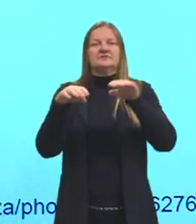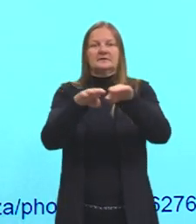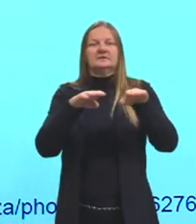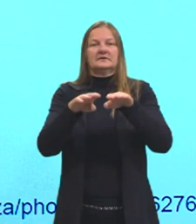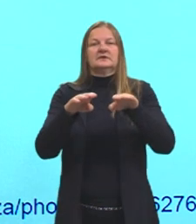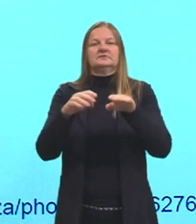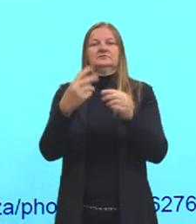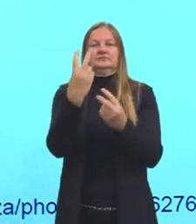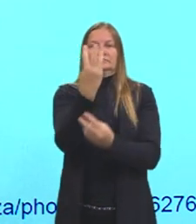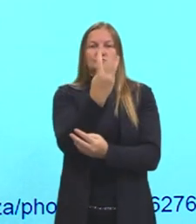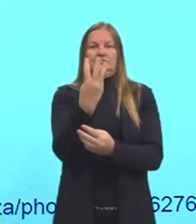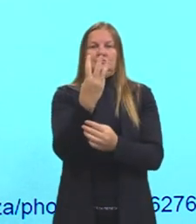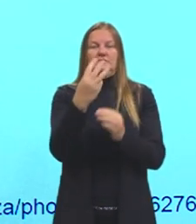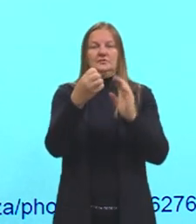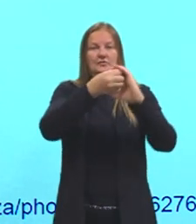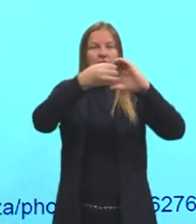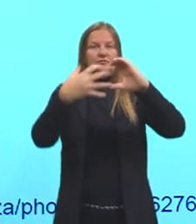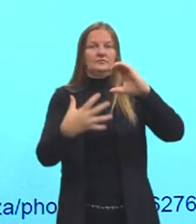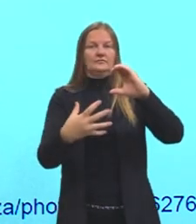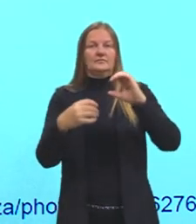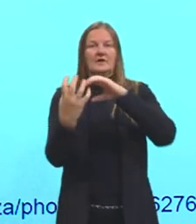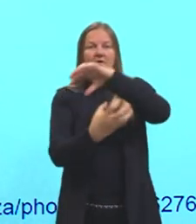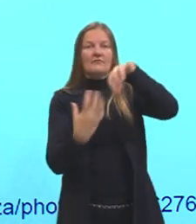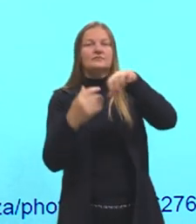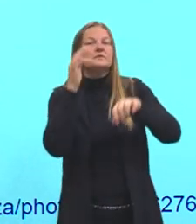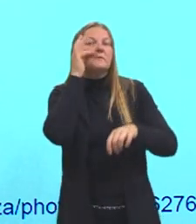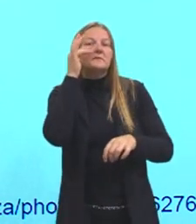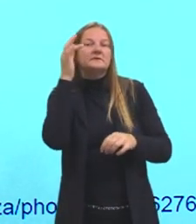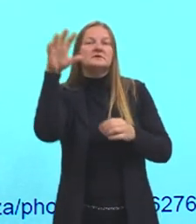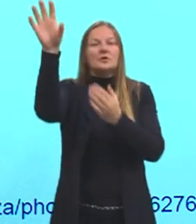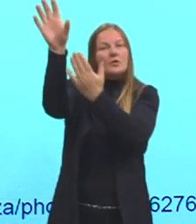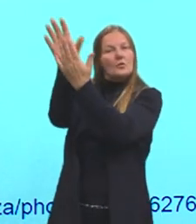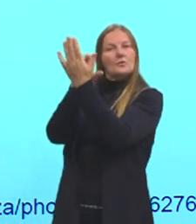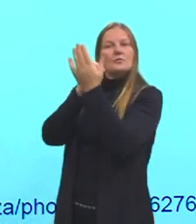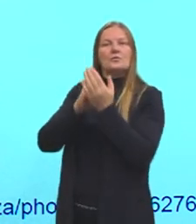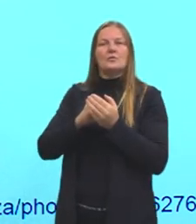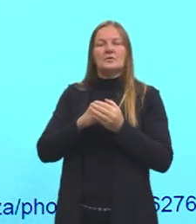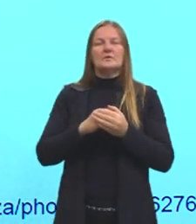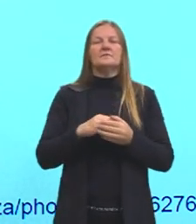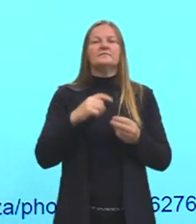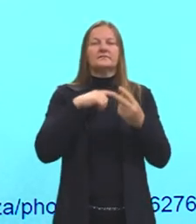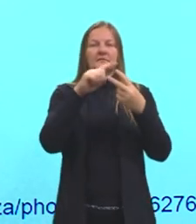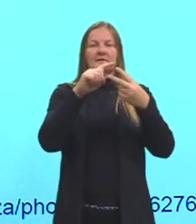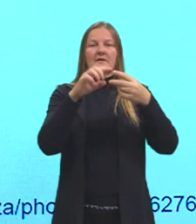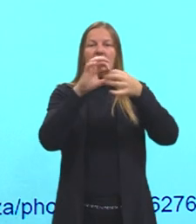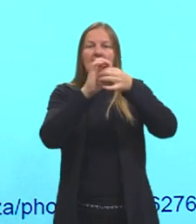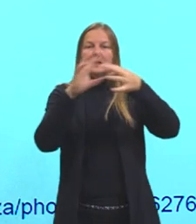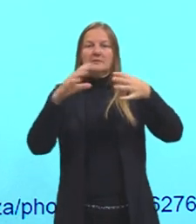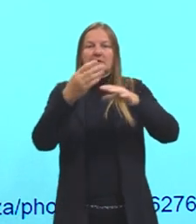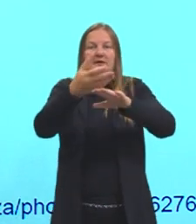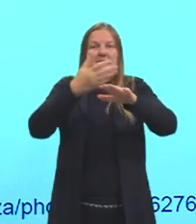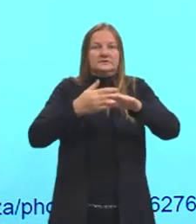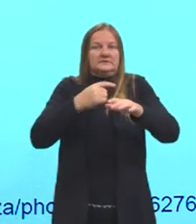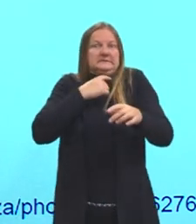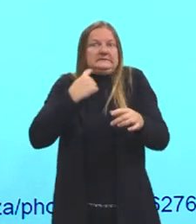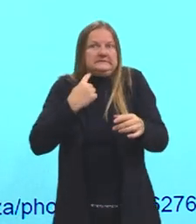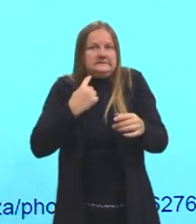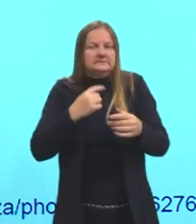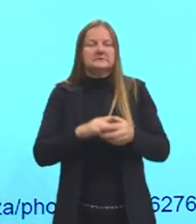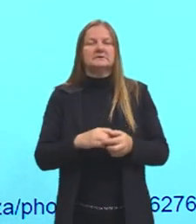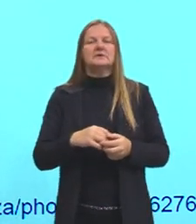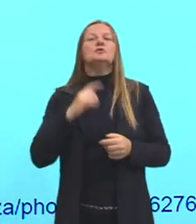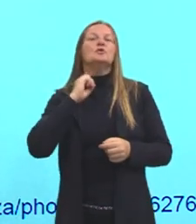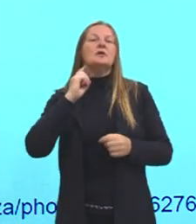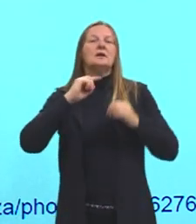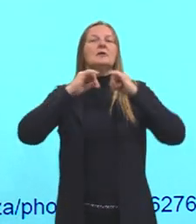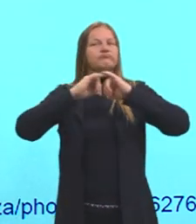dos princípios da Revolução Francesa, e tem o lema, a liberdade antes que tardia, que é o lema da Inconfidência